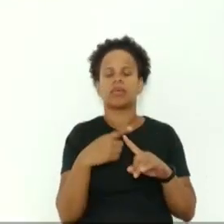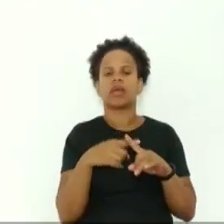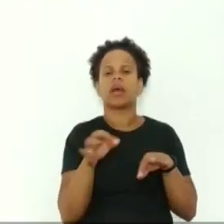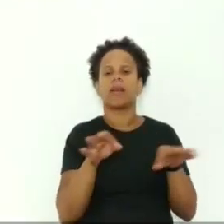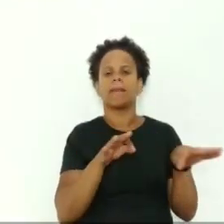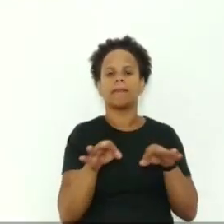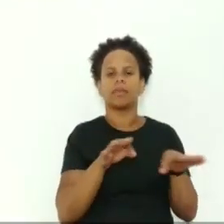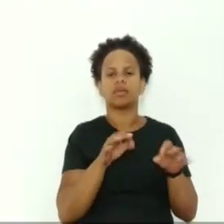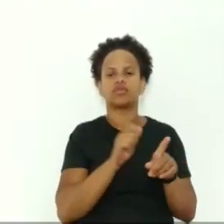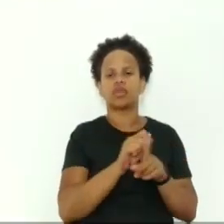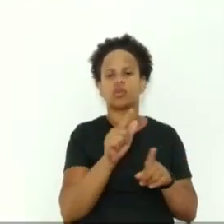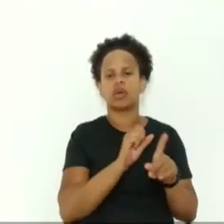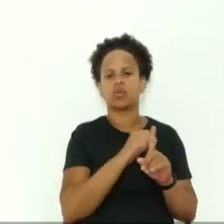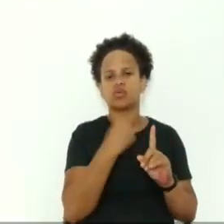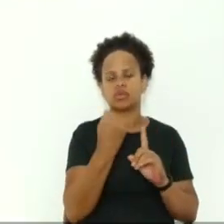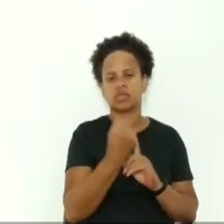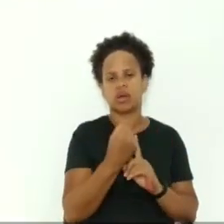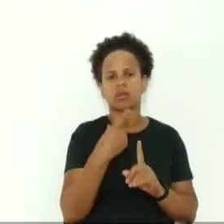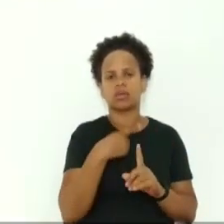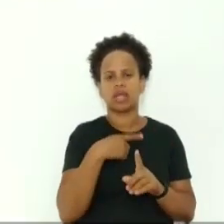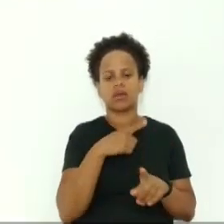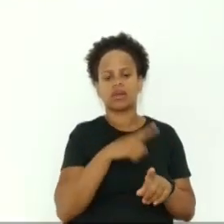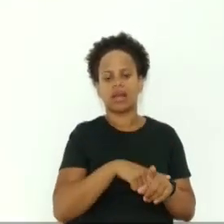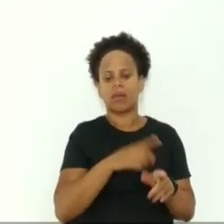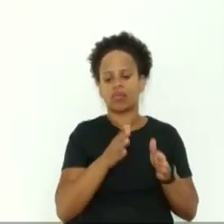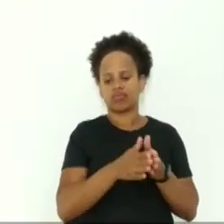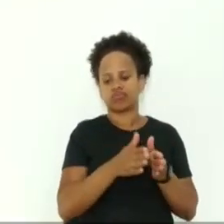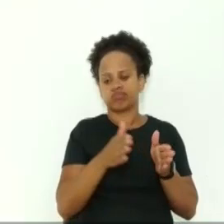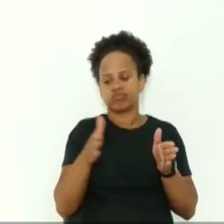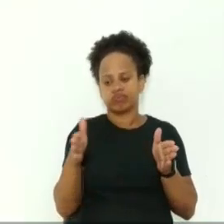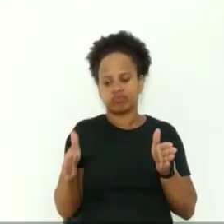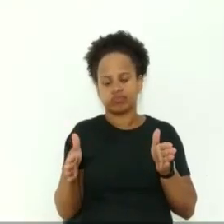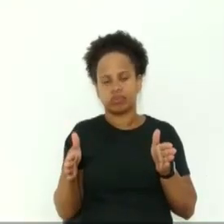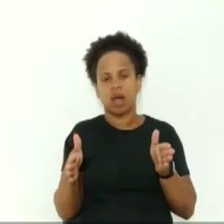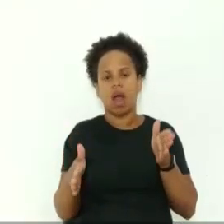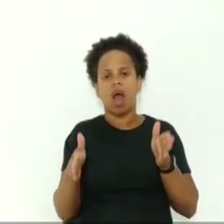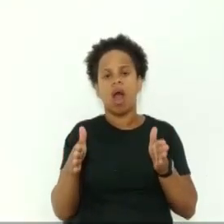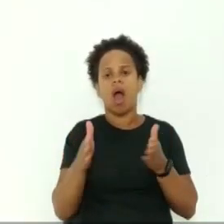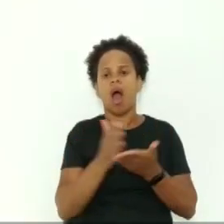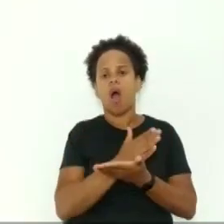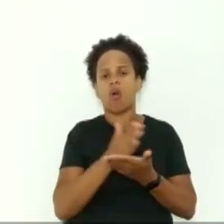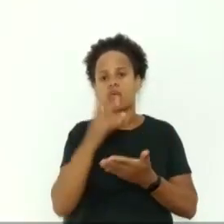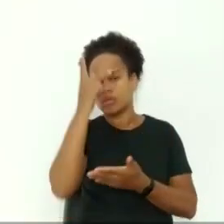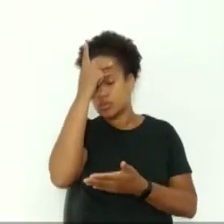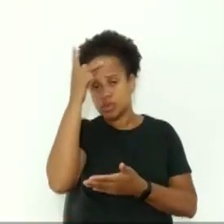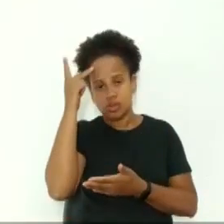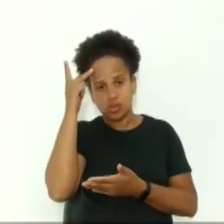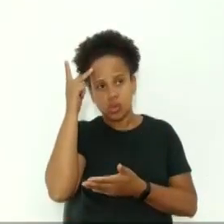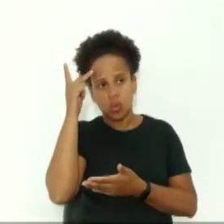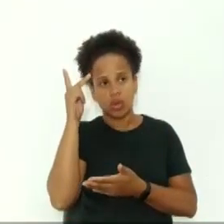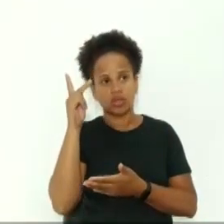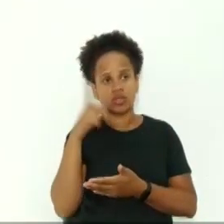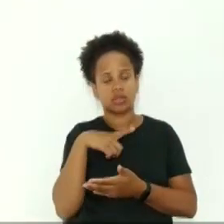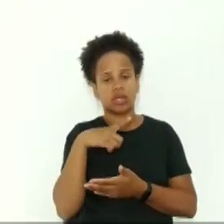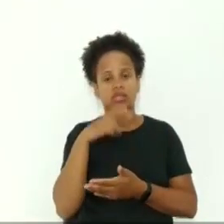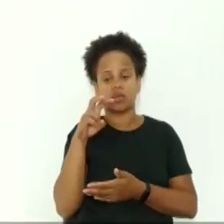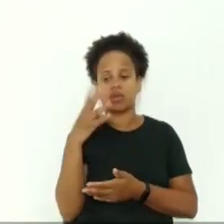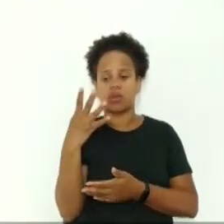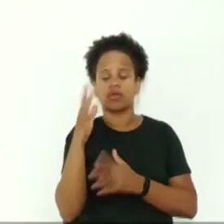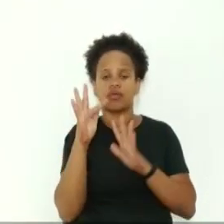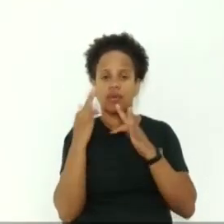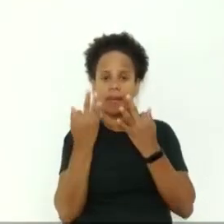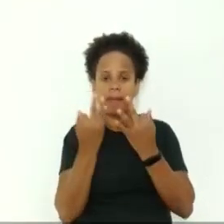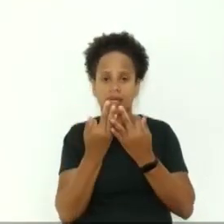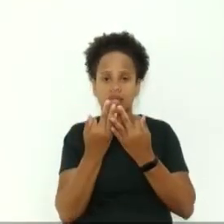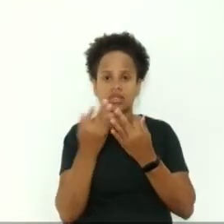social tem uma vigência e a vigência de algumas pessoas que estão fazendo o são 54 famílias hoje vence agora em